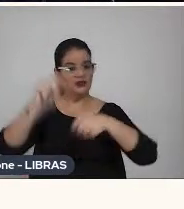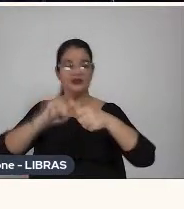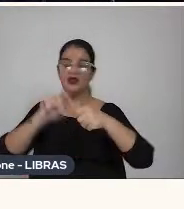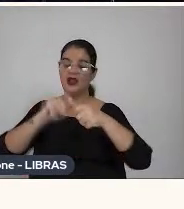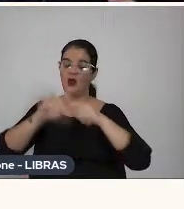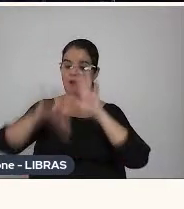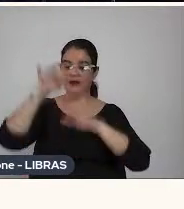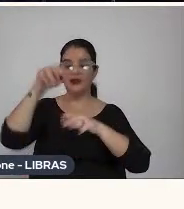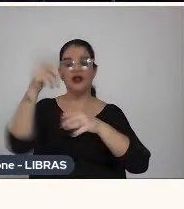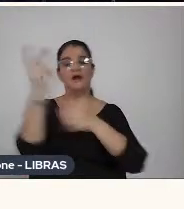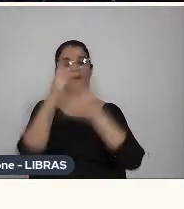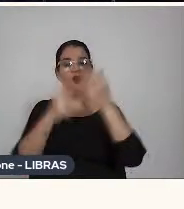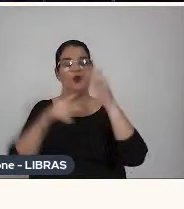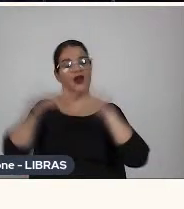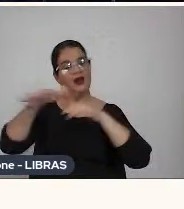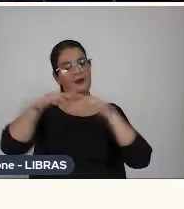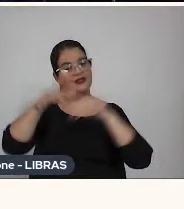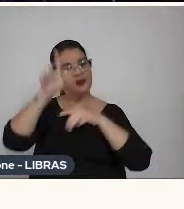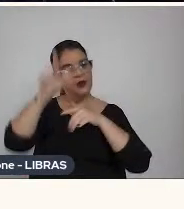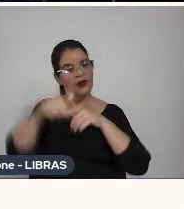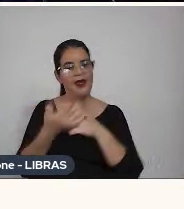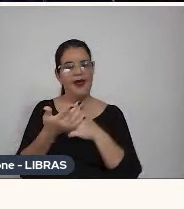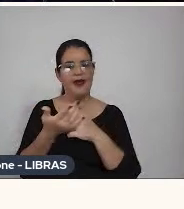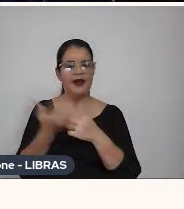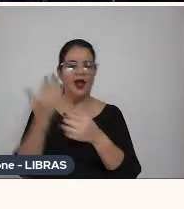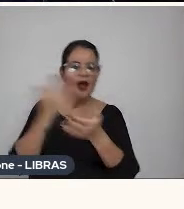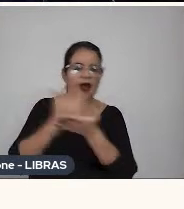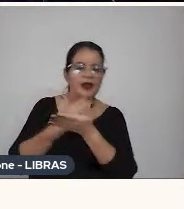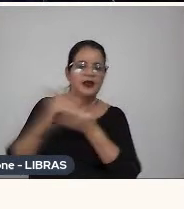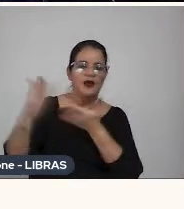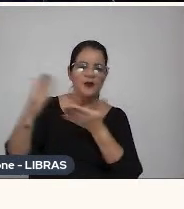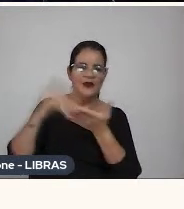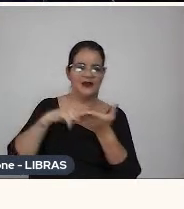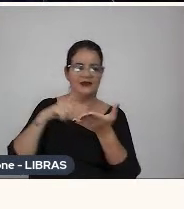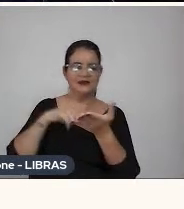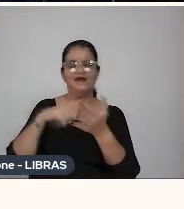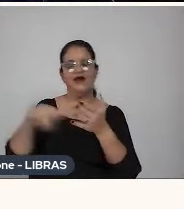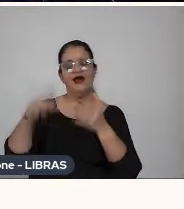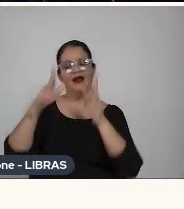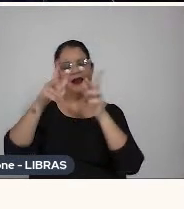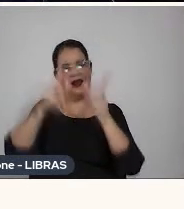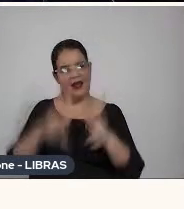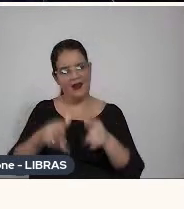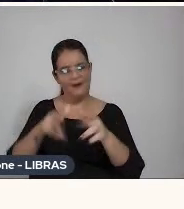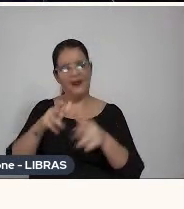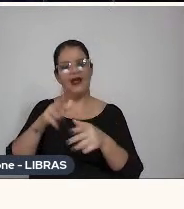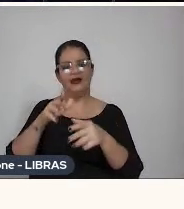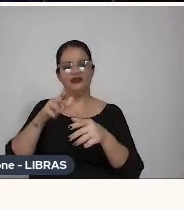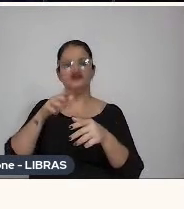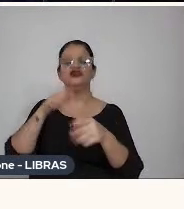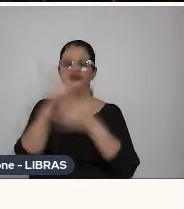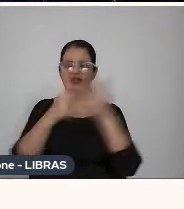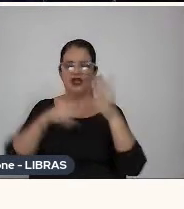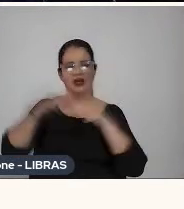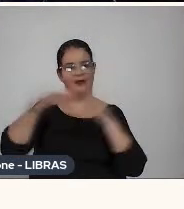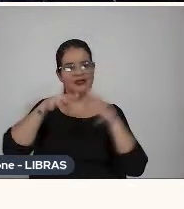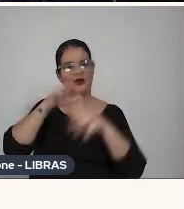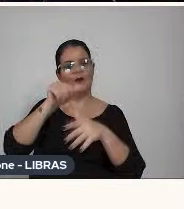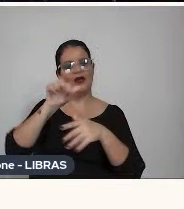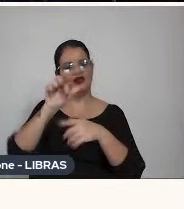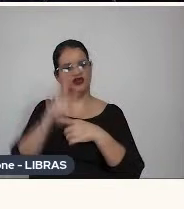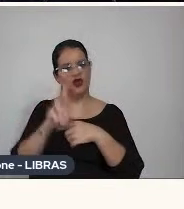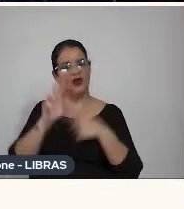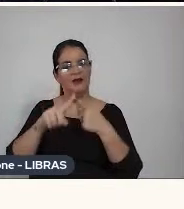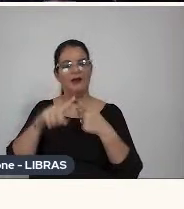que era, é, quem encabeçava o curso na parte de animação era o Marcelo Tassara, como eu mencionei, e também eu fiz som,